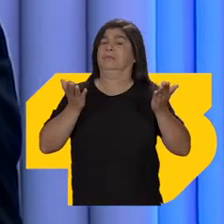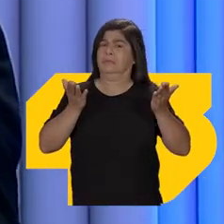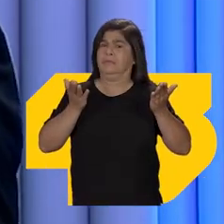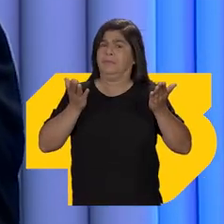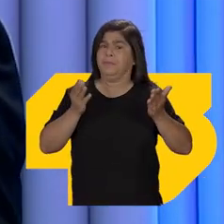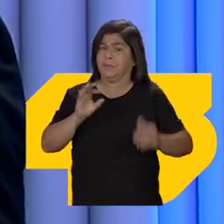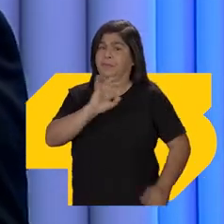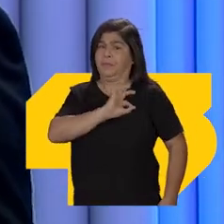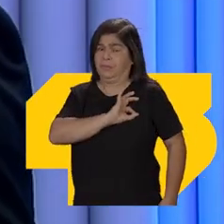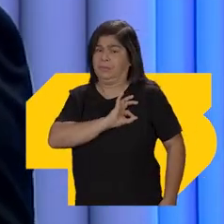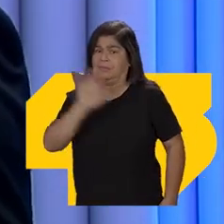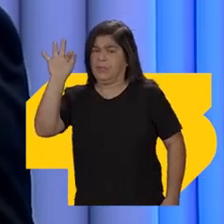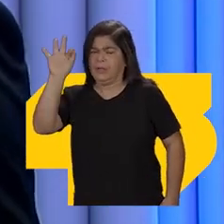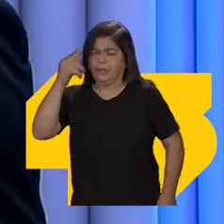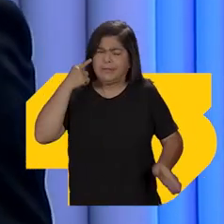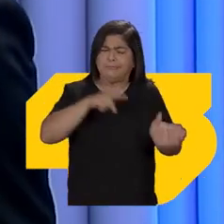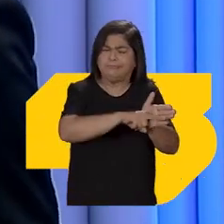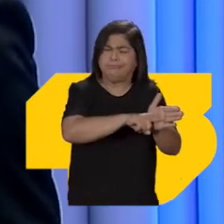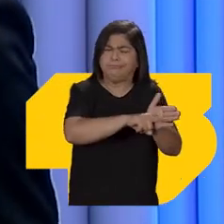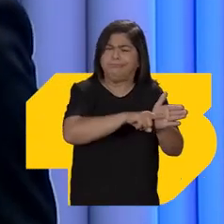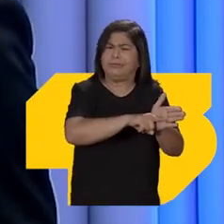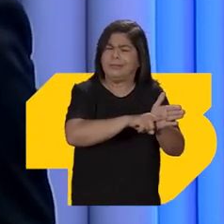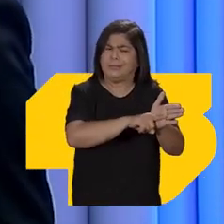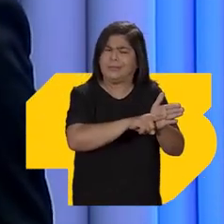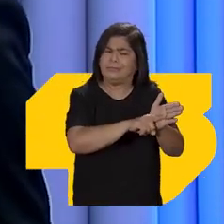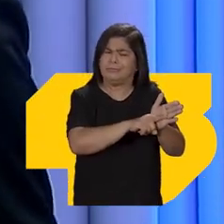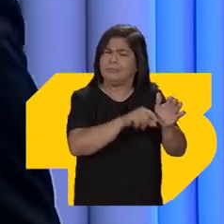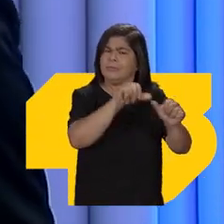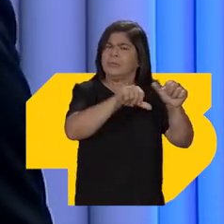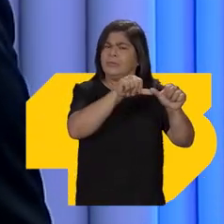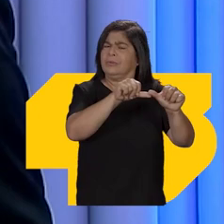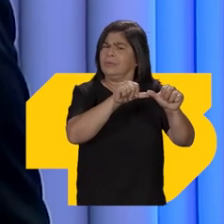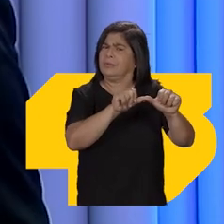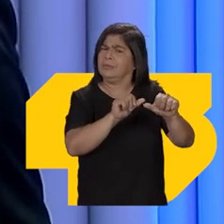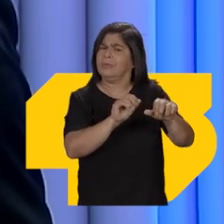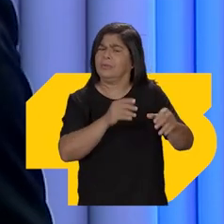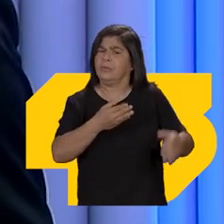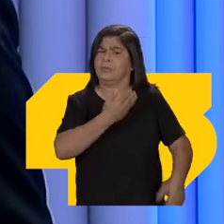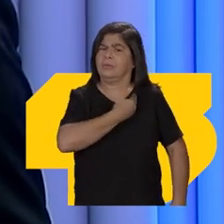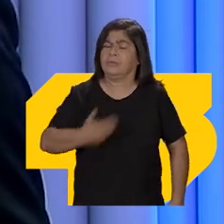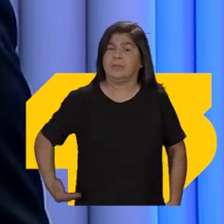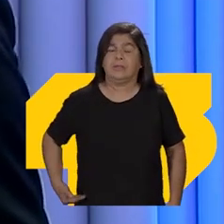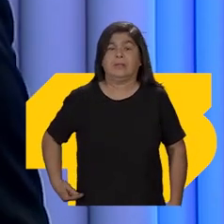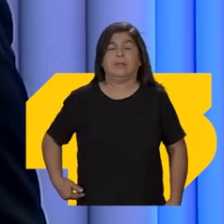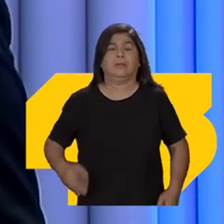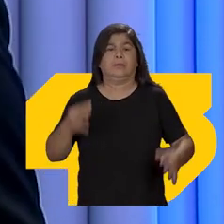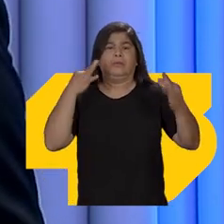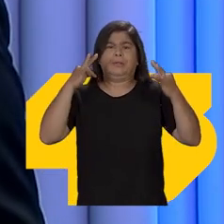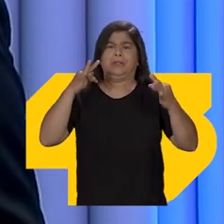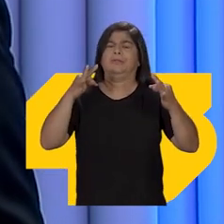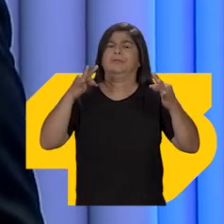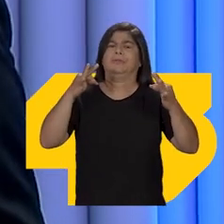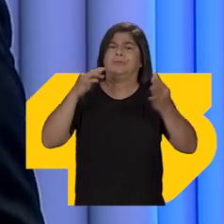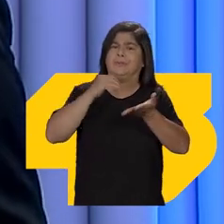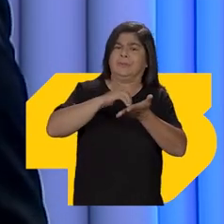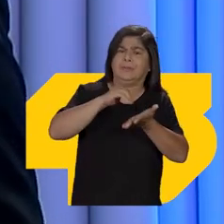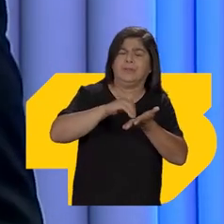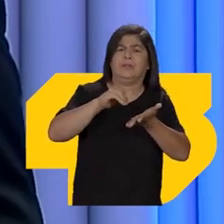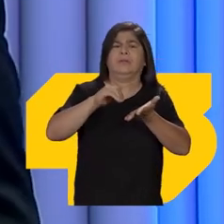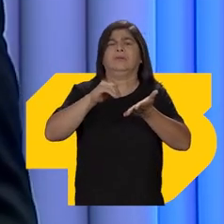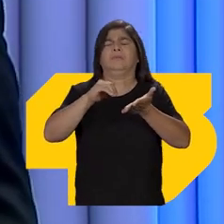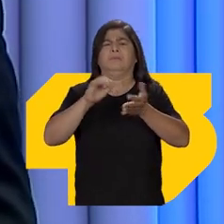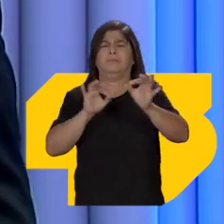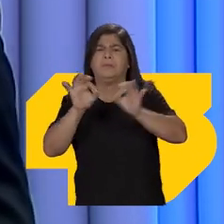Polícia Federal, João, que fez a reforma administrativa do seu governo. Secretário de Turismo preso, secretário de Saúde preso, secretário de Planejamento